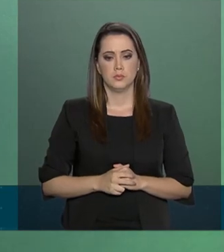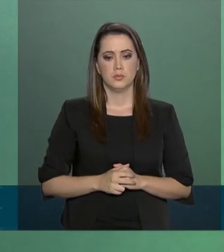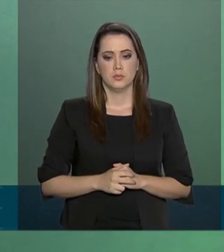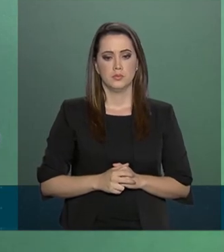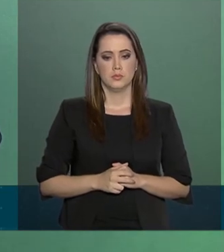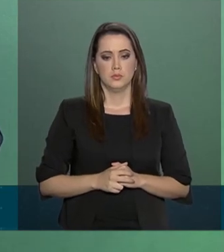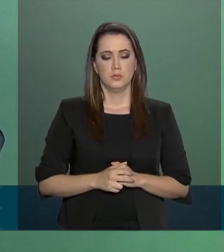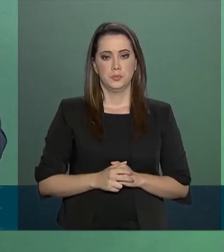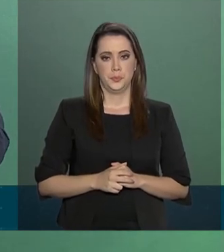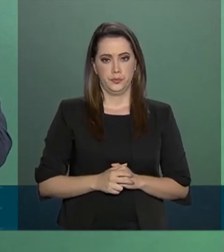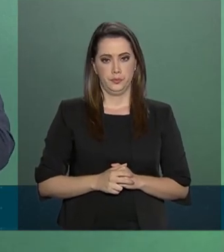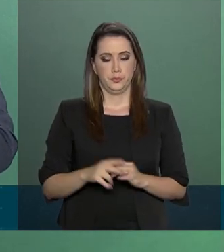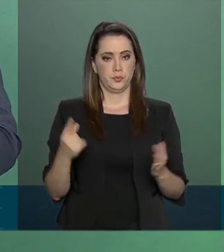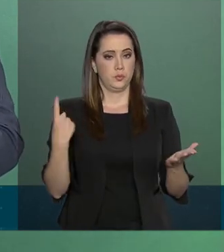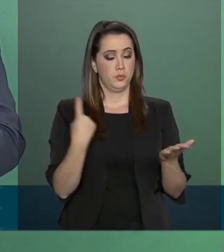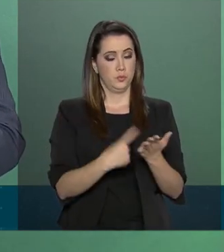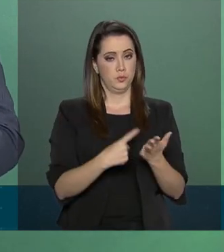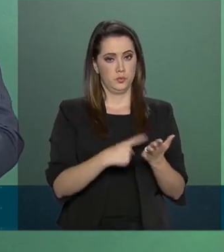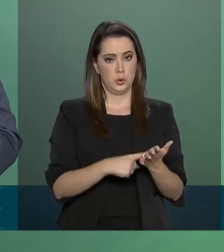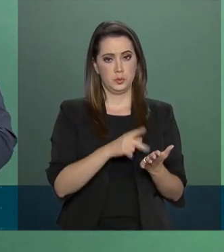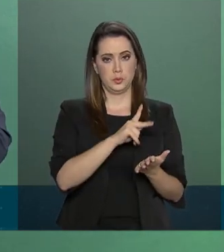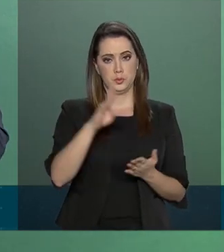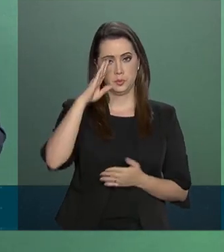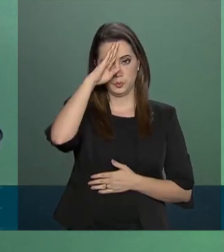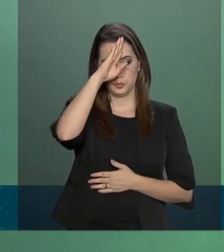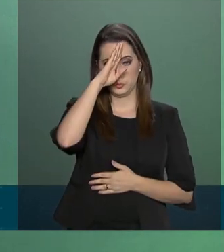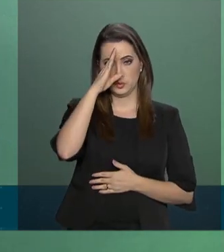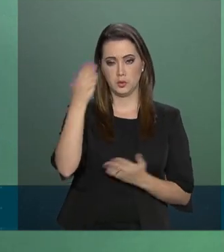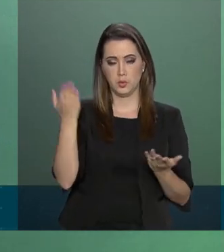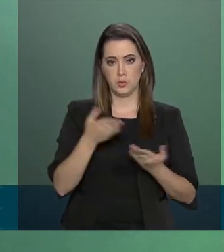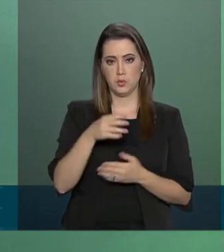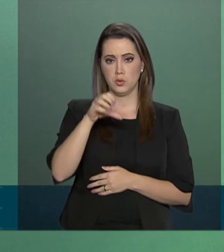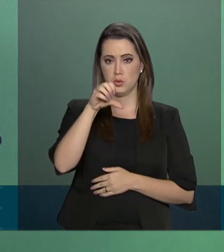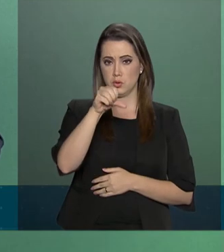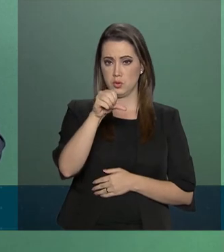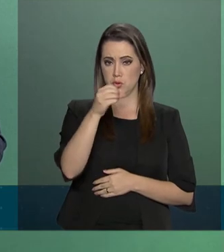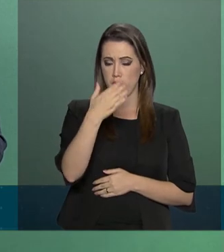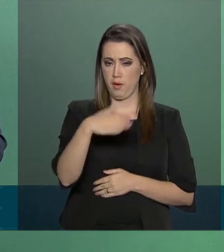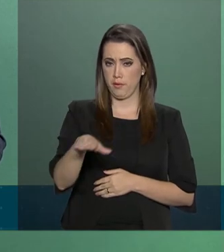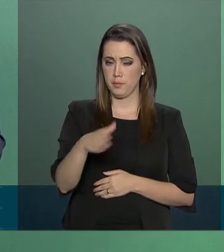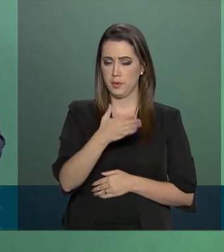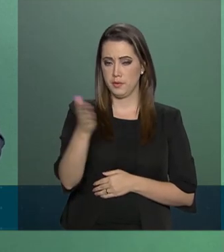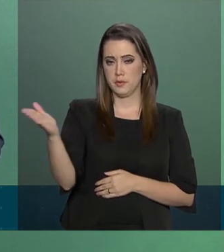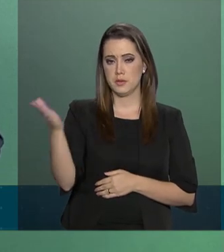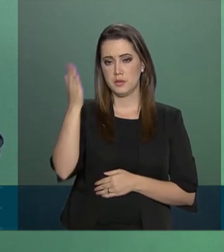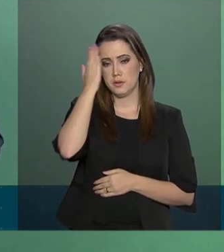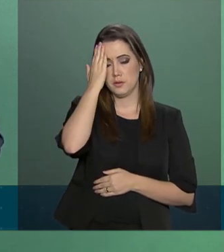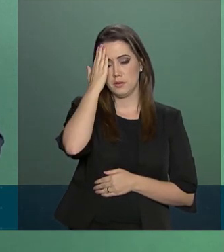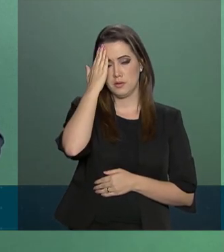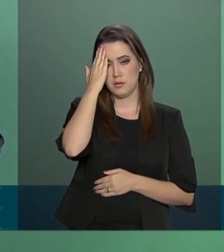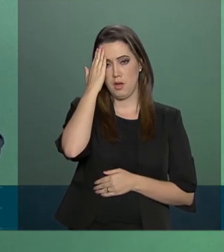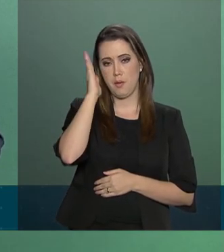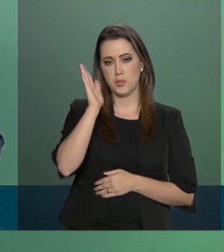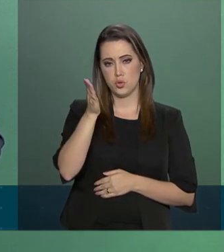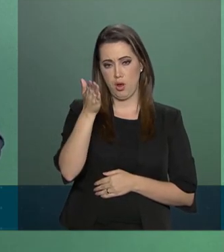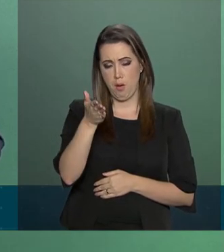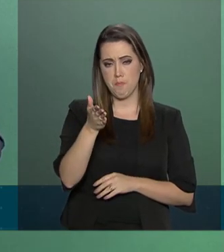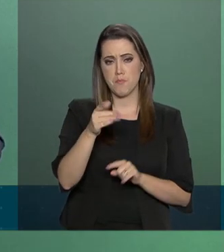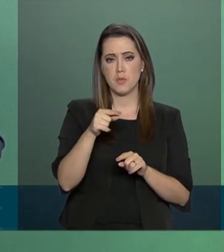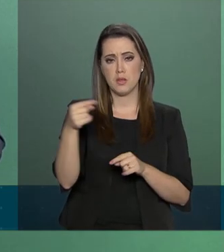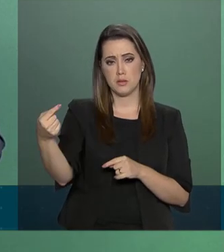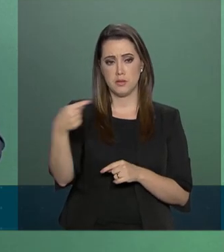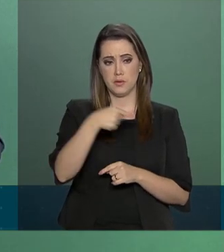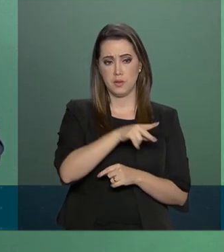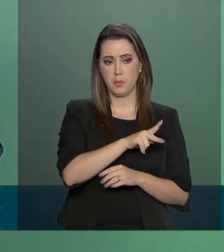Da agenda do nosso presidente, hoje às 9h30, até já de conhecimento dos senhores, esteve aqui o presidente do